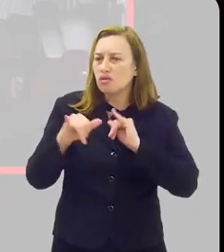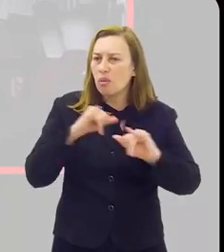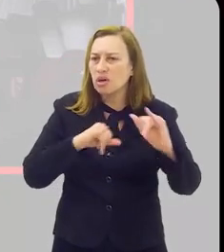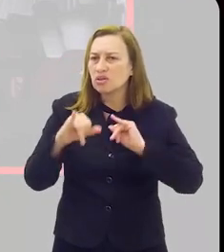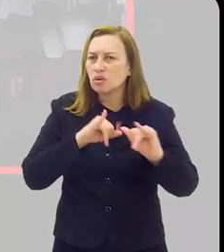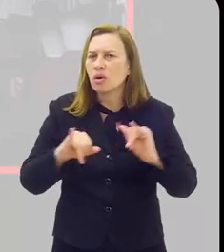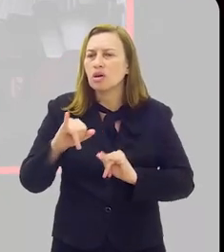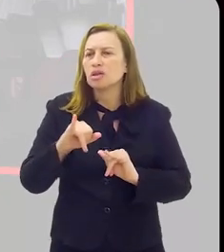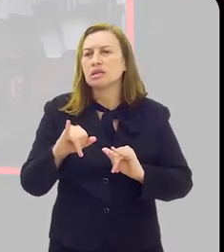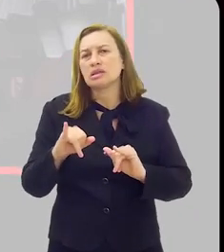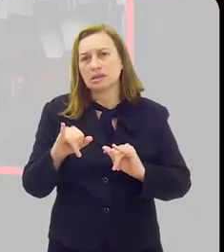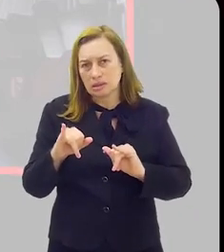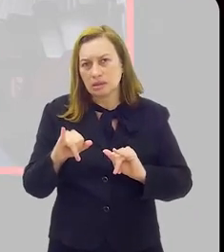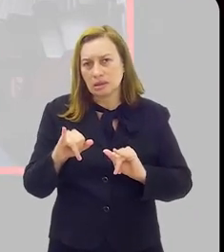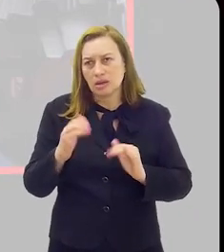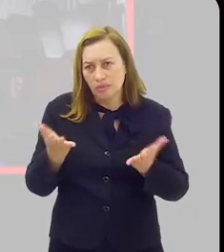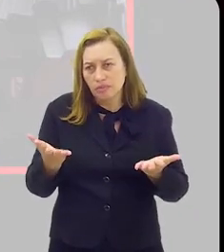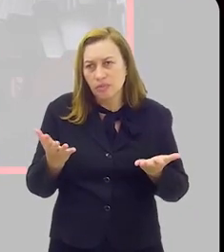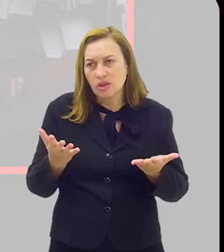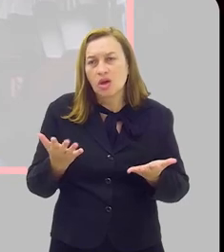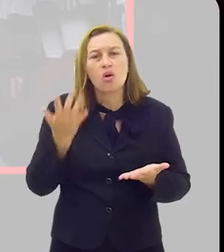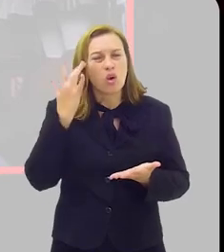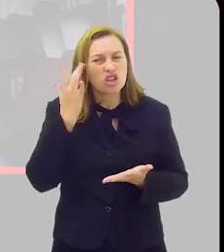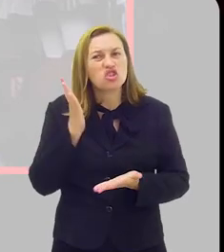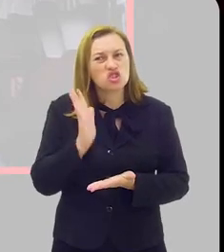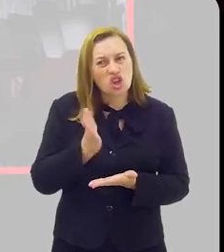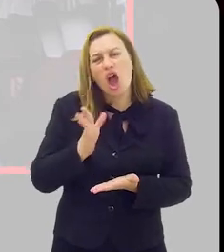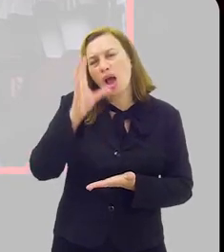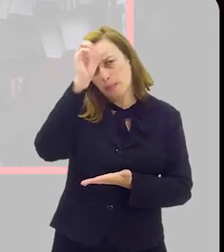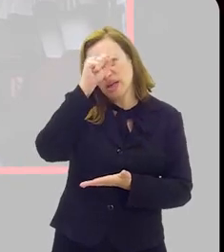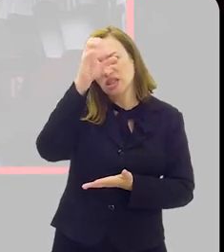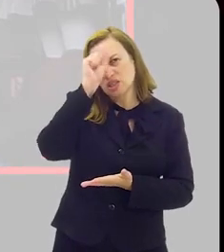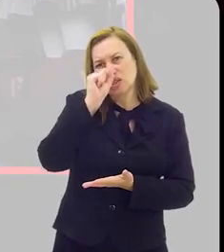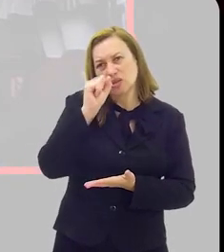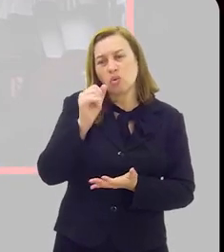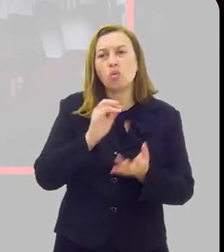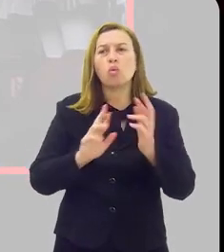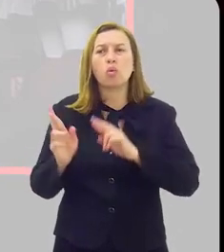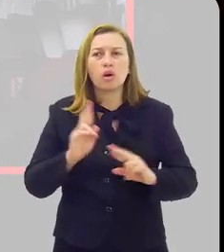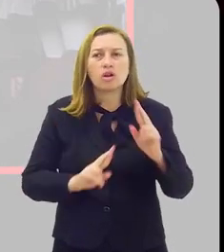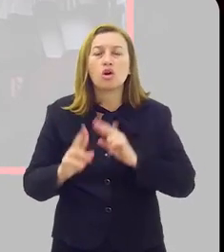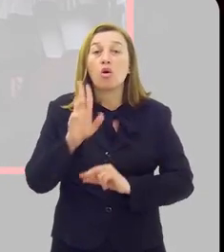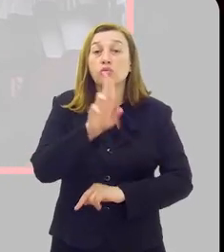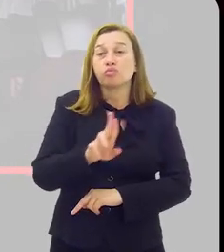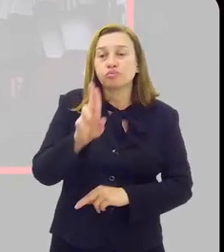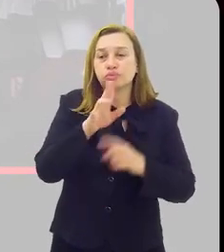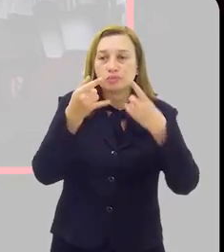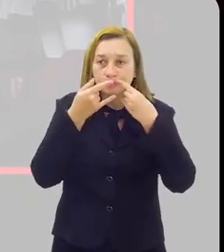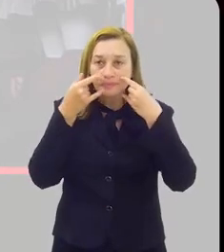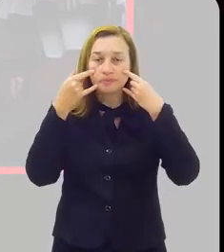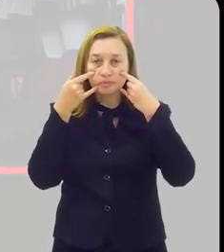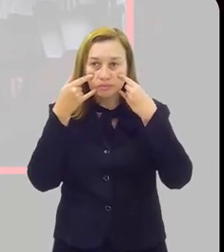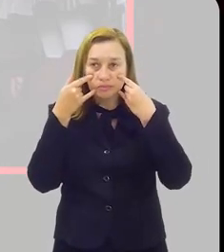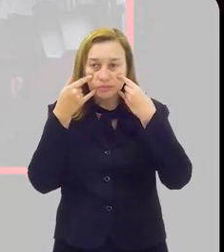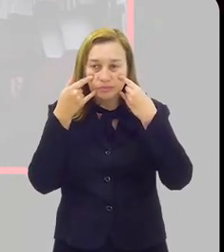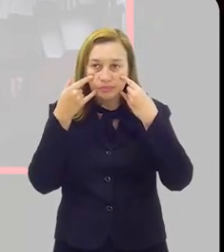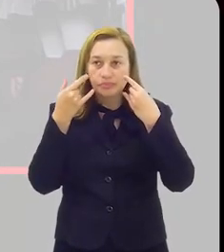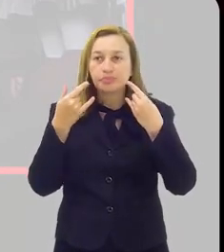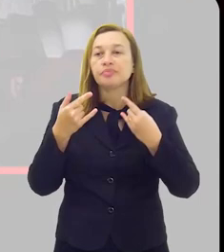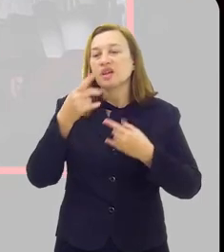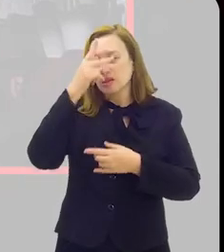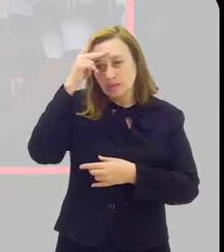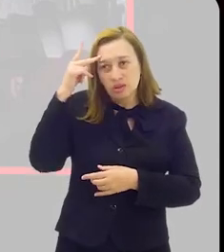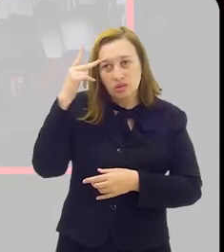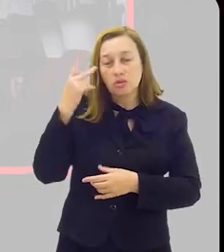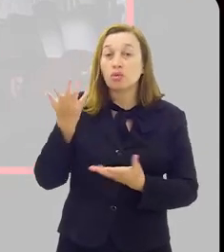são para que as pessoas, isso eu acho que a gente super já devia ter aprendido, com relação ao uso de máscara para as pessoas, primeiro, que